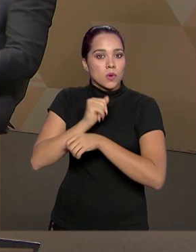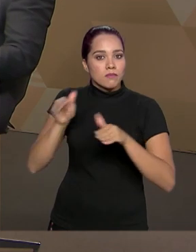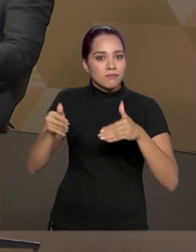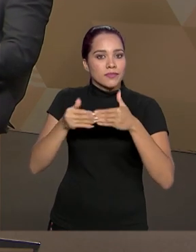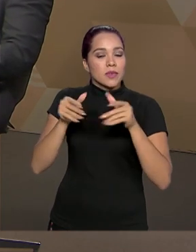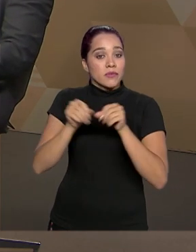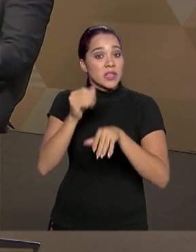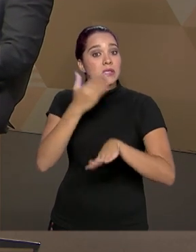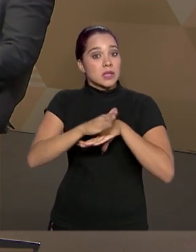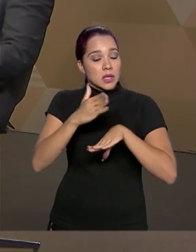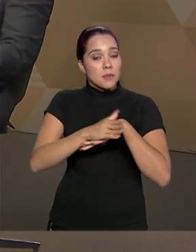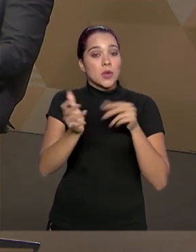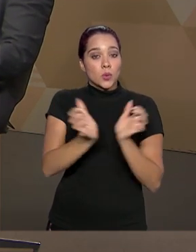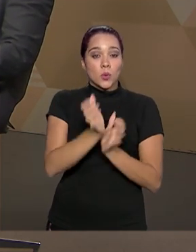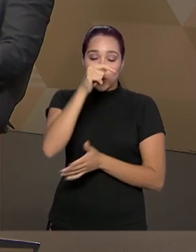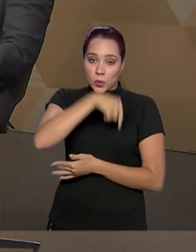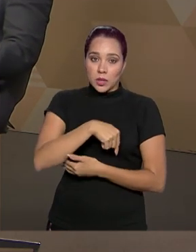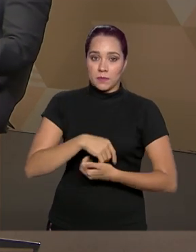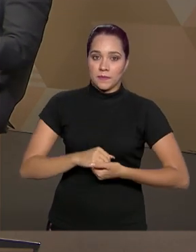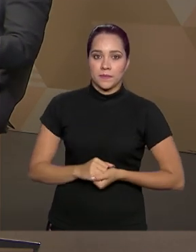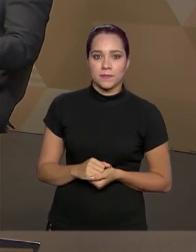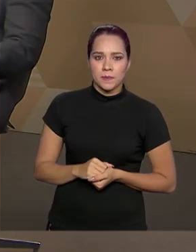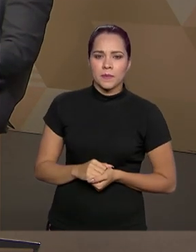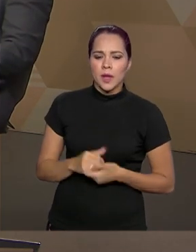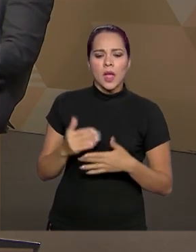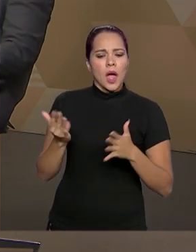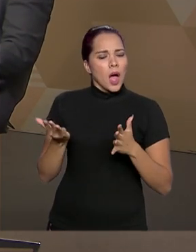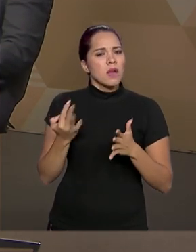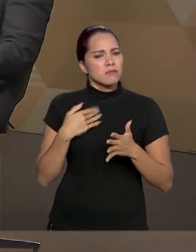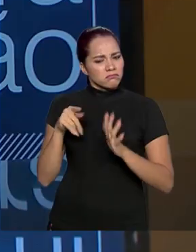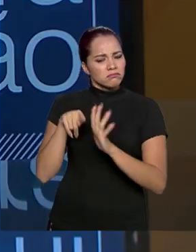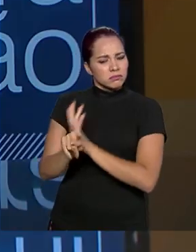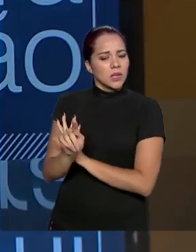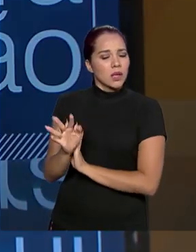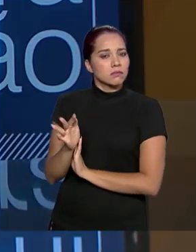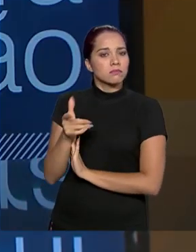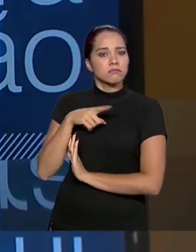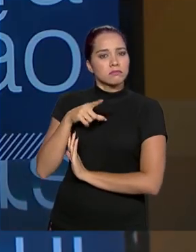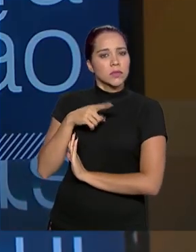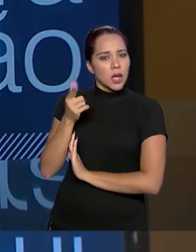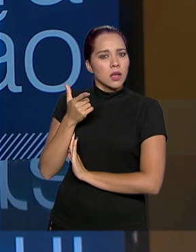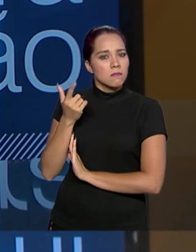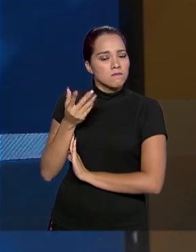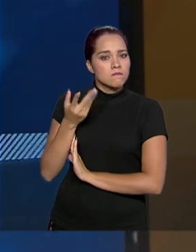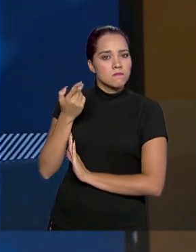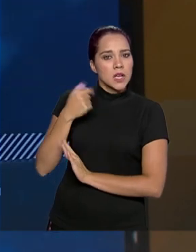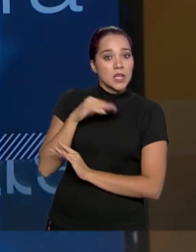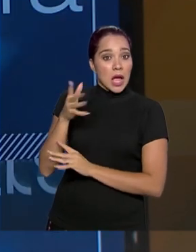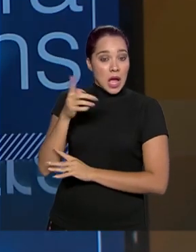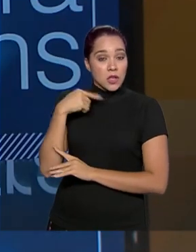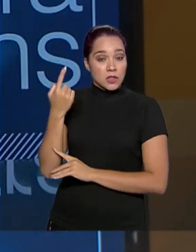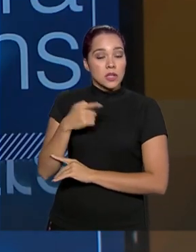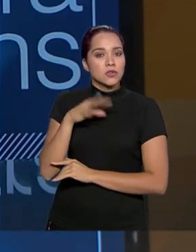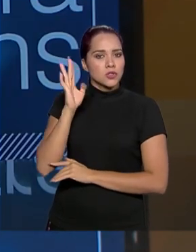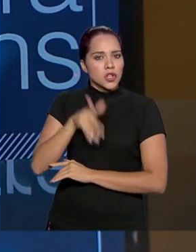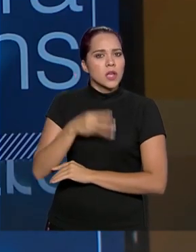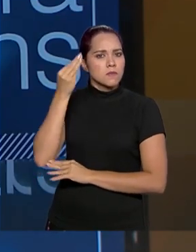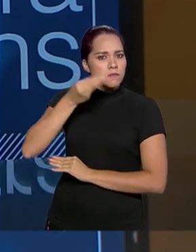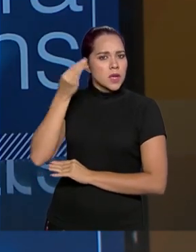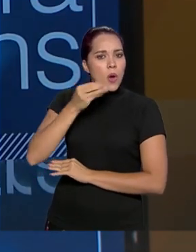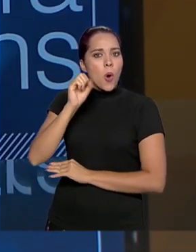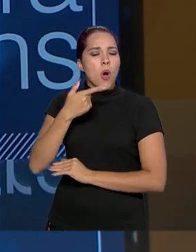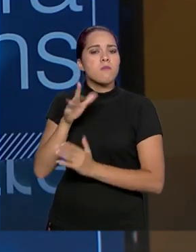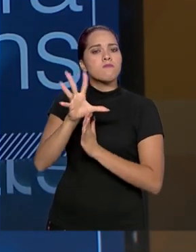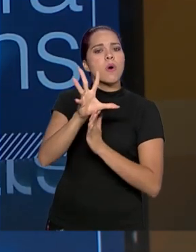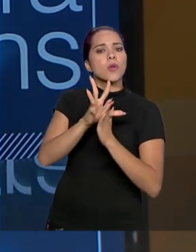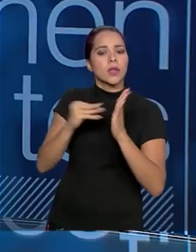fizeram treinamento com as nossas equipes. É isso que eu ia perguntar, diretor. A gente tem uma certa expertise ou a gente se inspira em algum modelo? Como